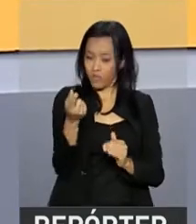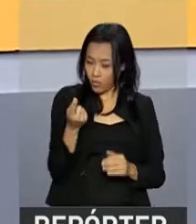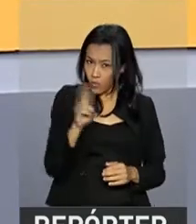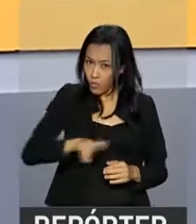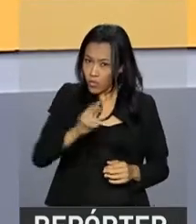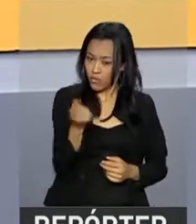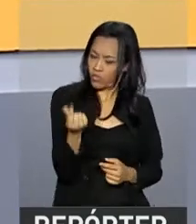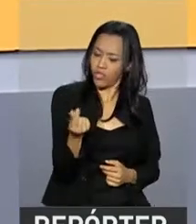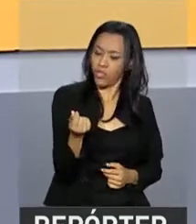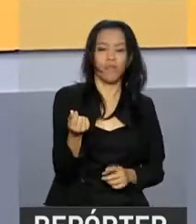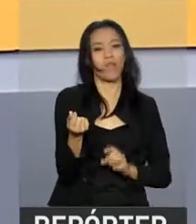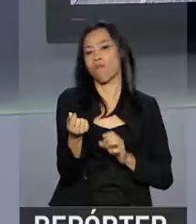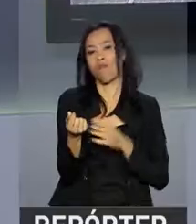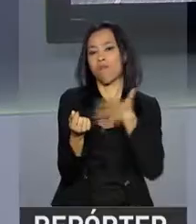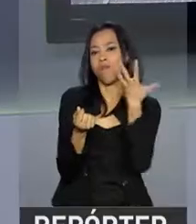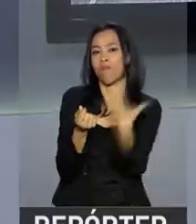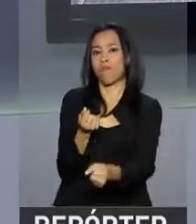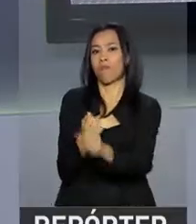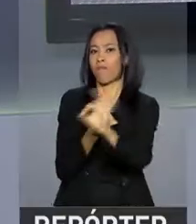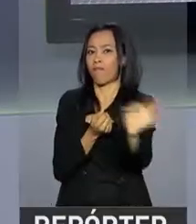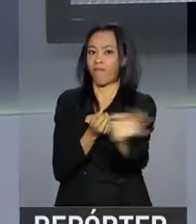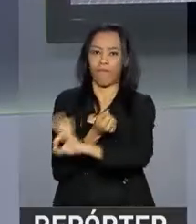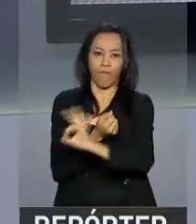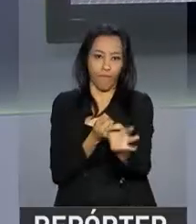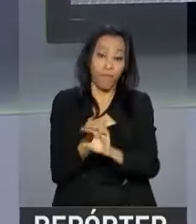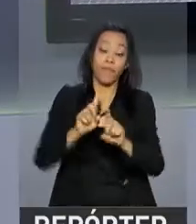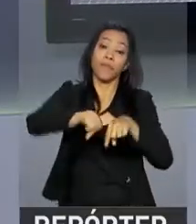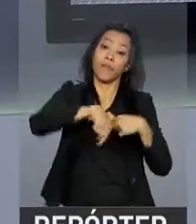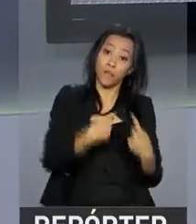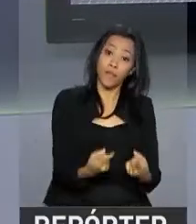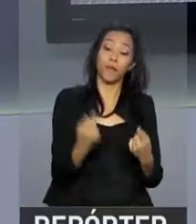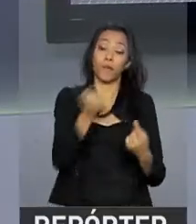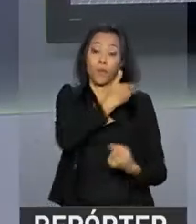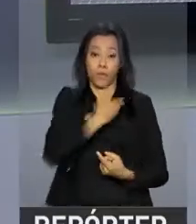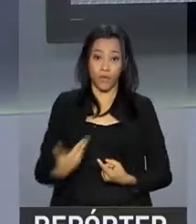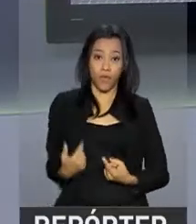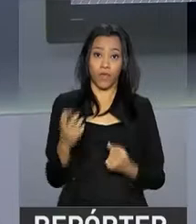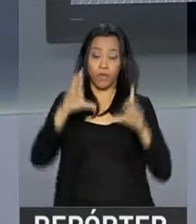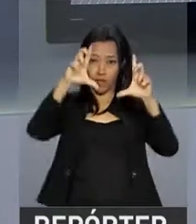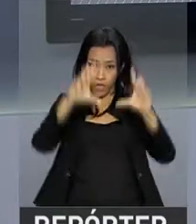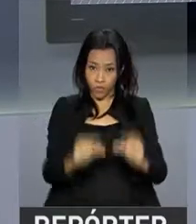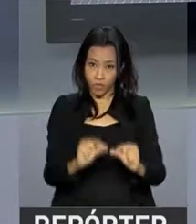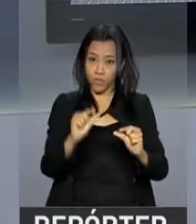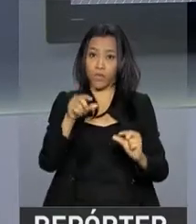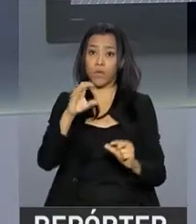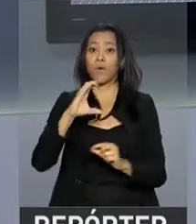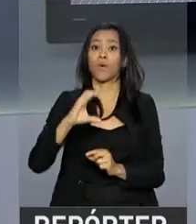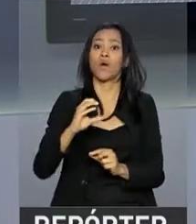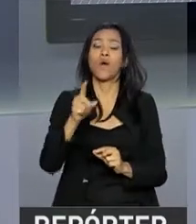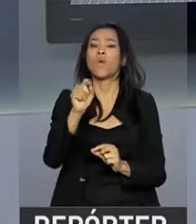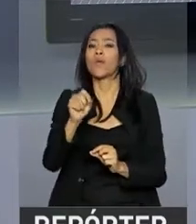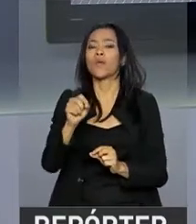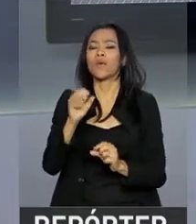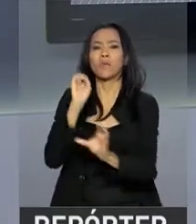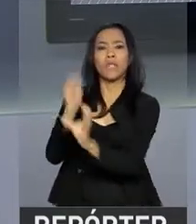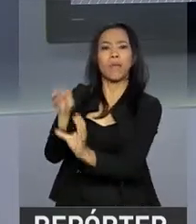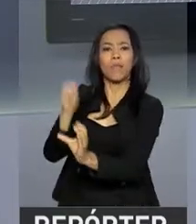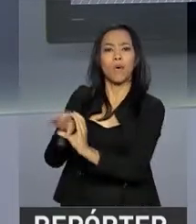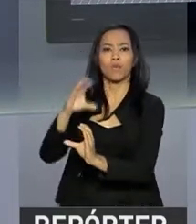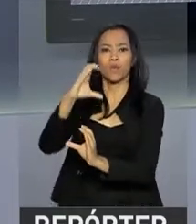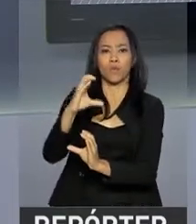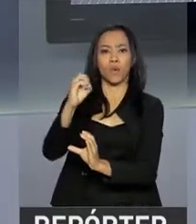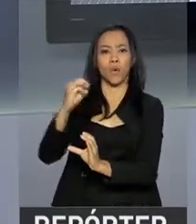recursos em espécie. O governo decidiu também reduzir o depósito compulsório dos bancos. A medida deve injetar quase